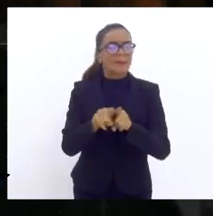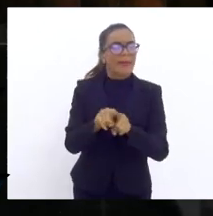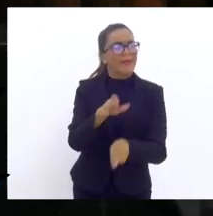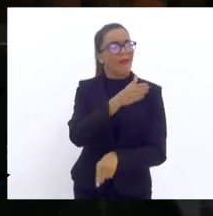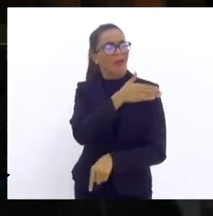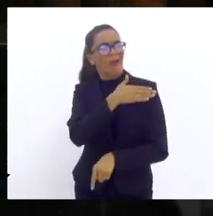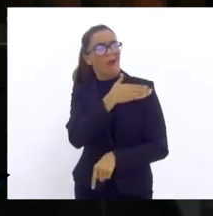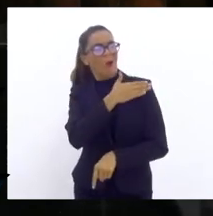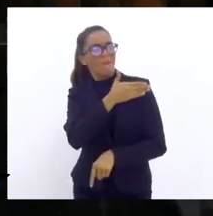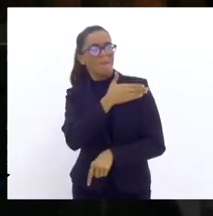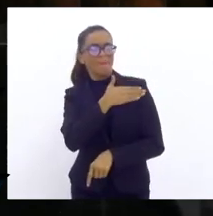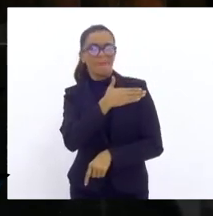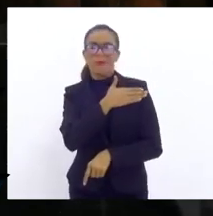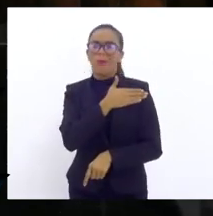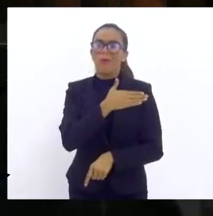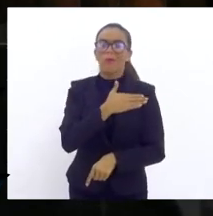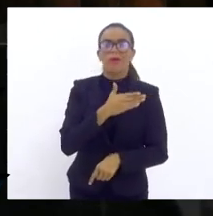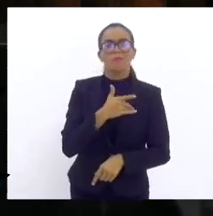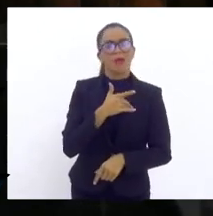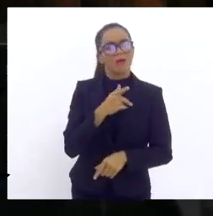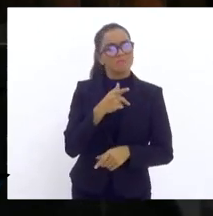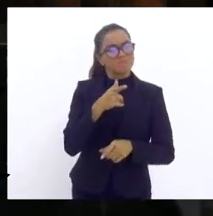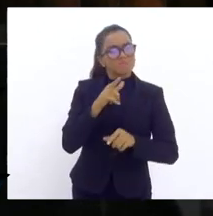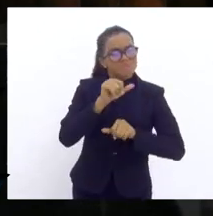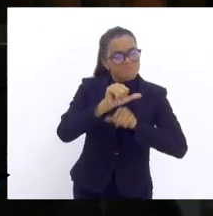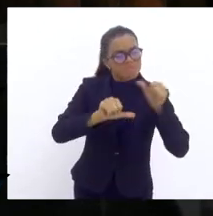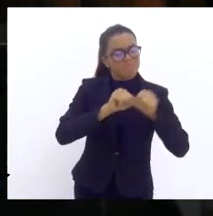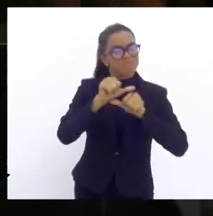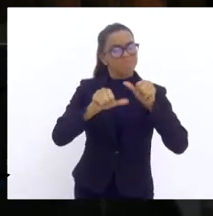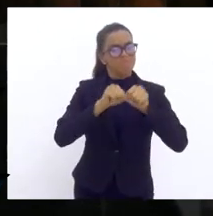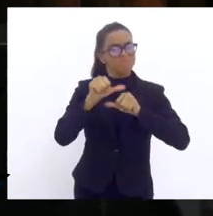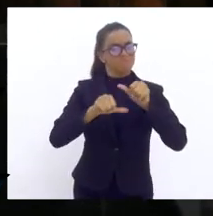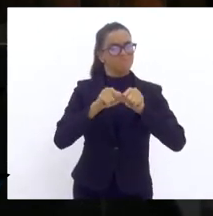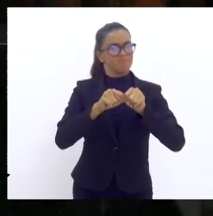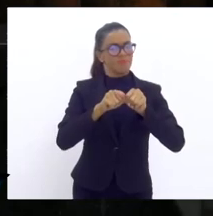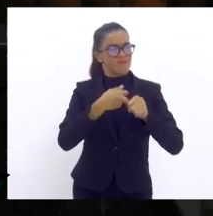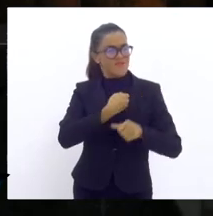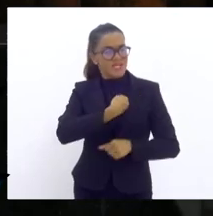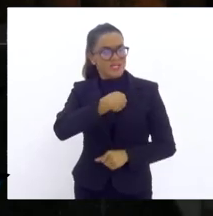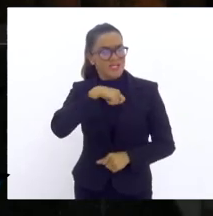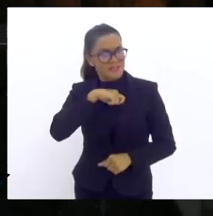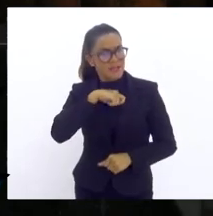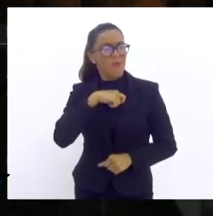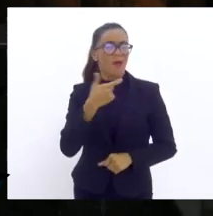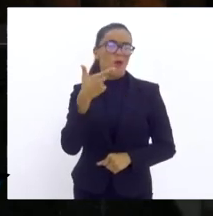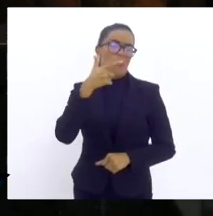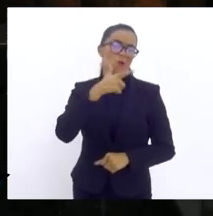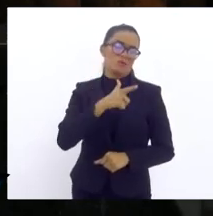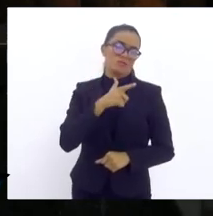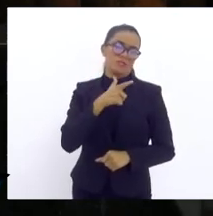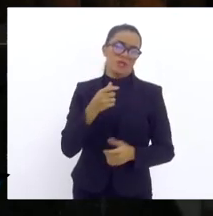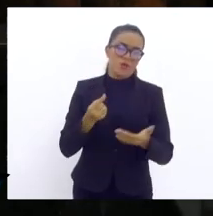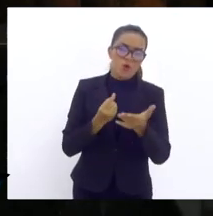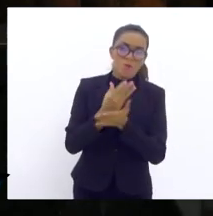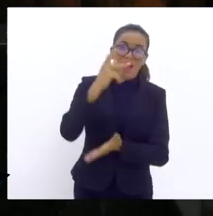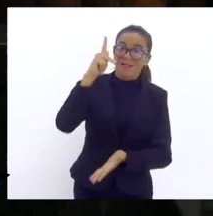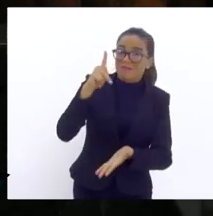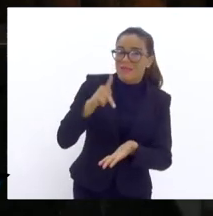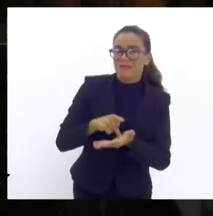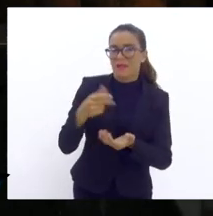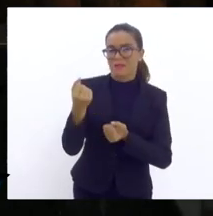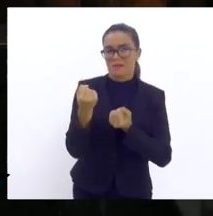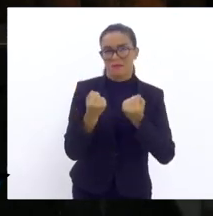pra que essa regulamentação ocorra pra que essa renovação de frota possa existir.